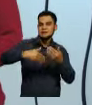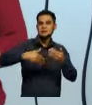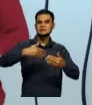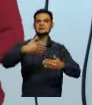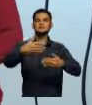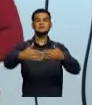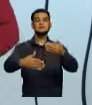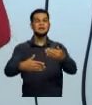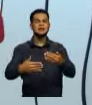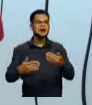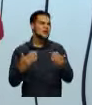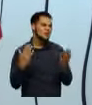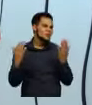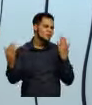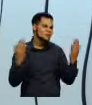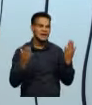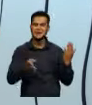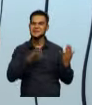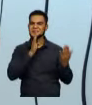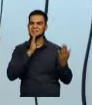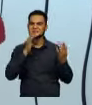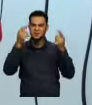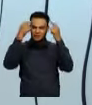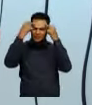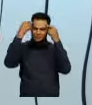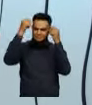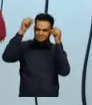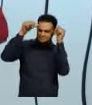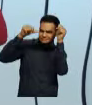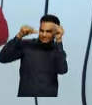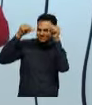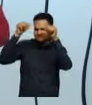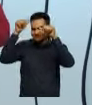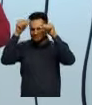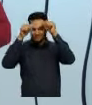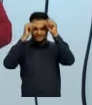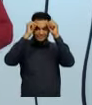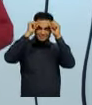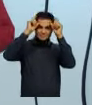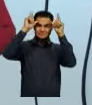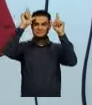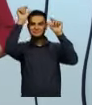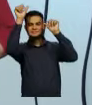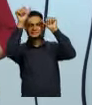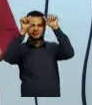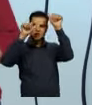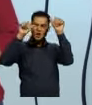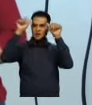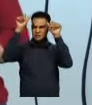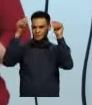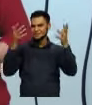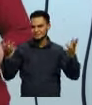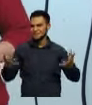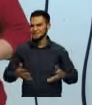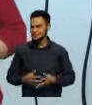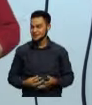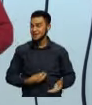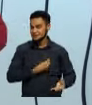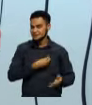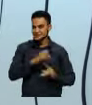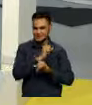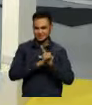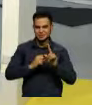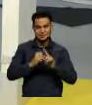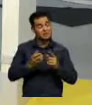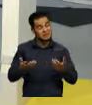conhecimento é esse emaranhado de informações que eu vou adquirindo e vou transformando a vida social.